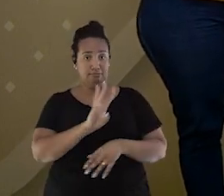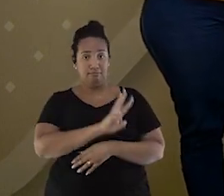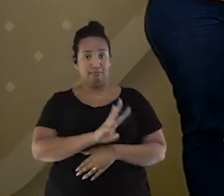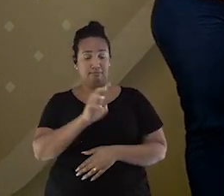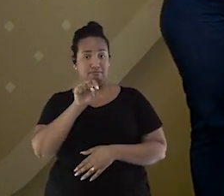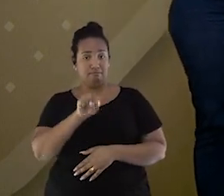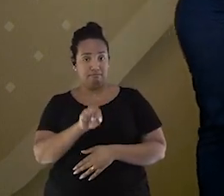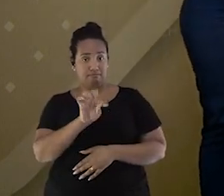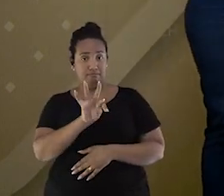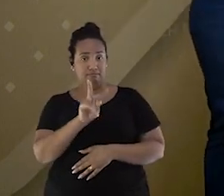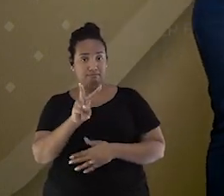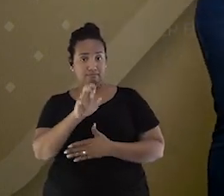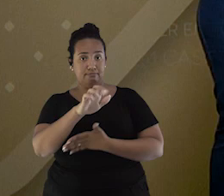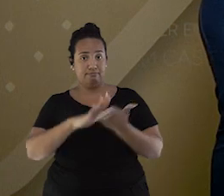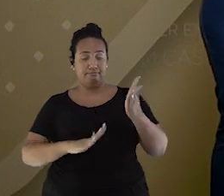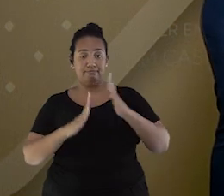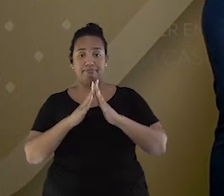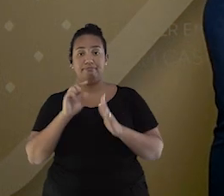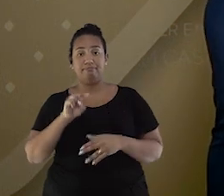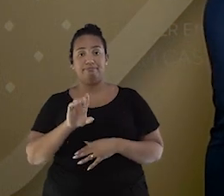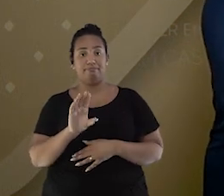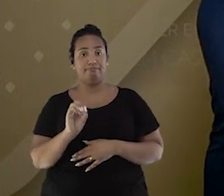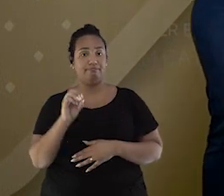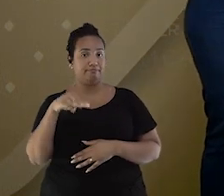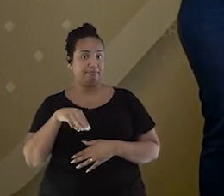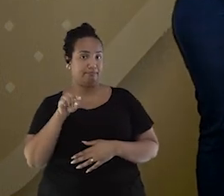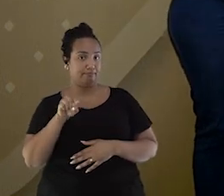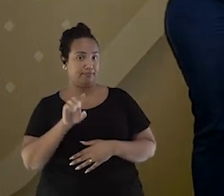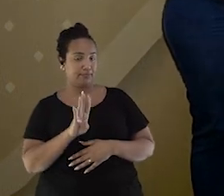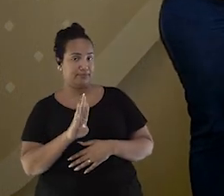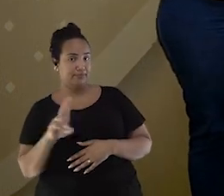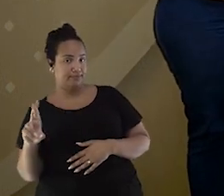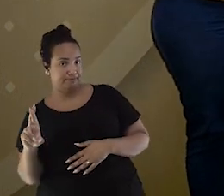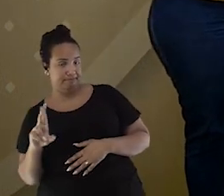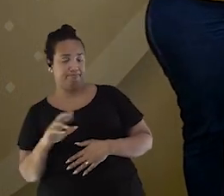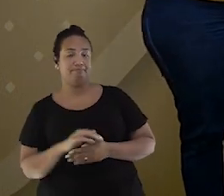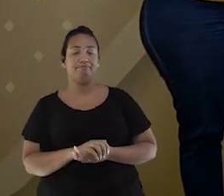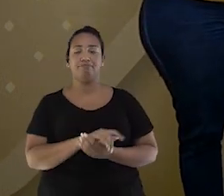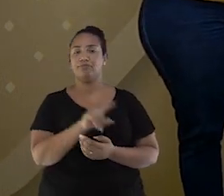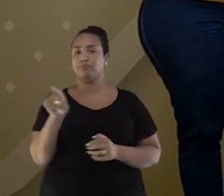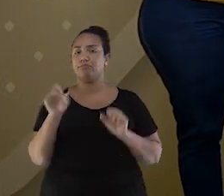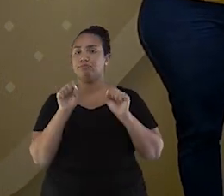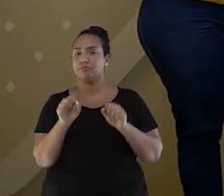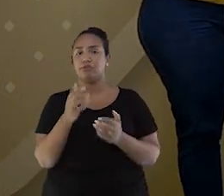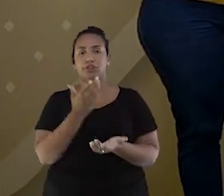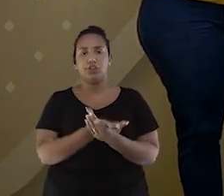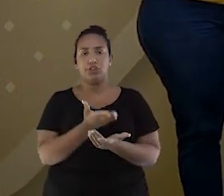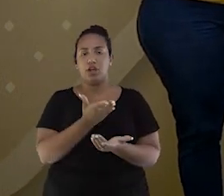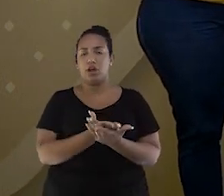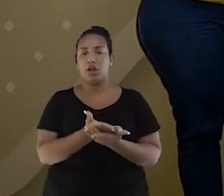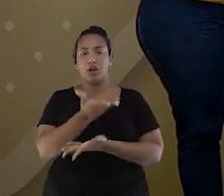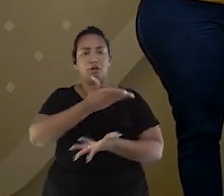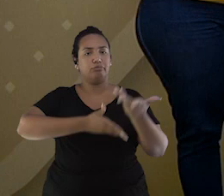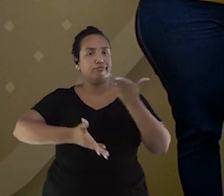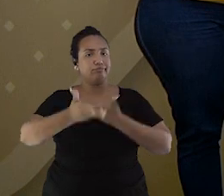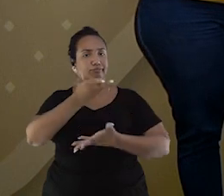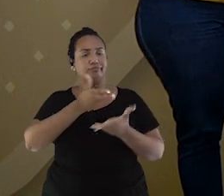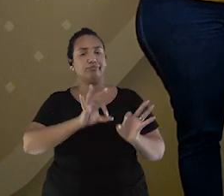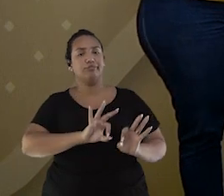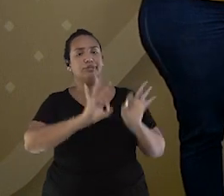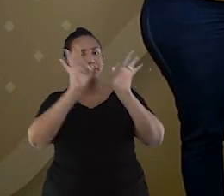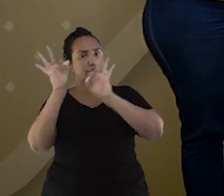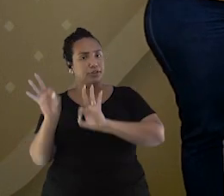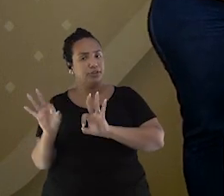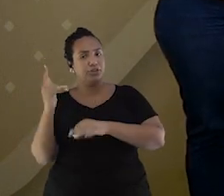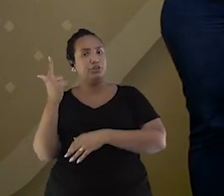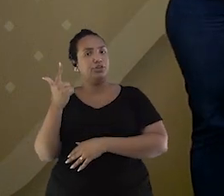.tvdeverencasa.com.br Onde você pode acessar as aulas e interações que já passaram aqui na